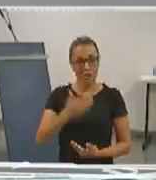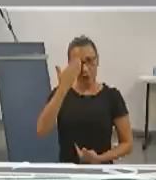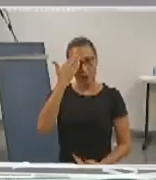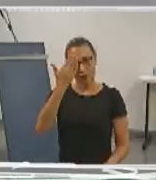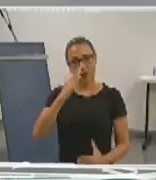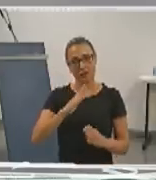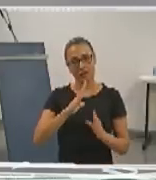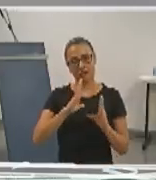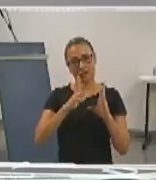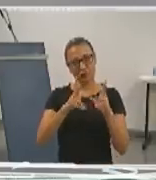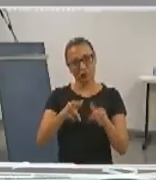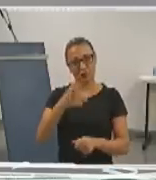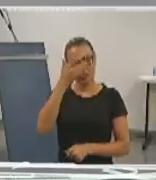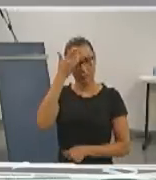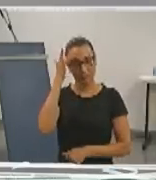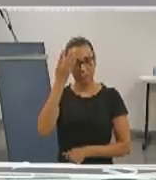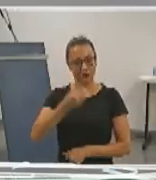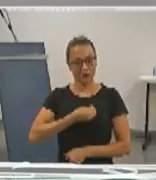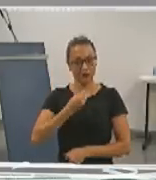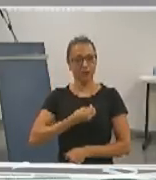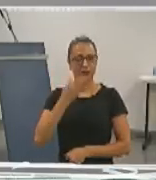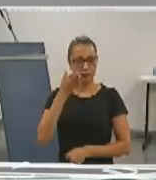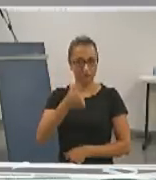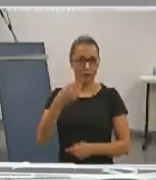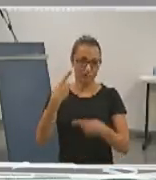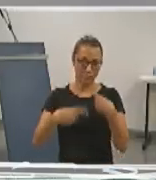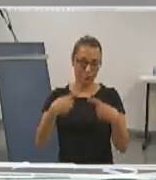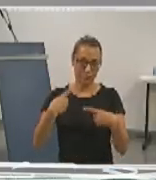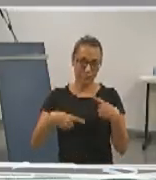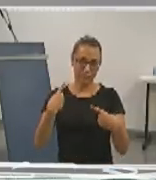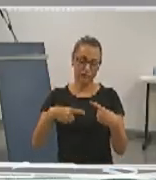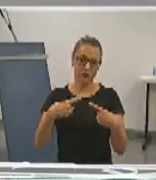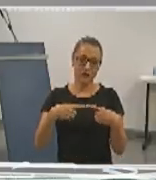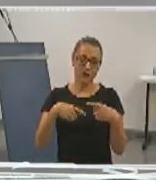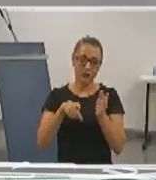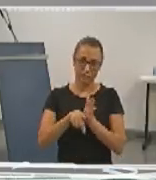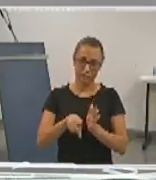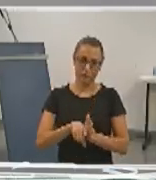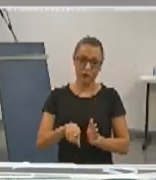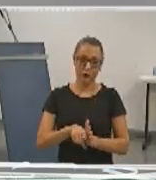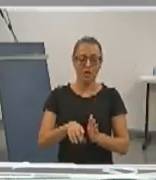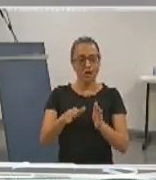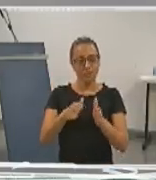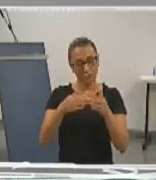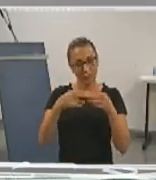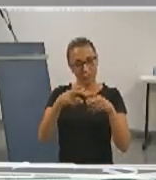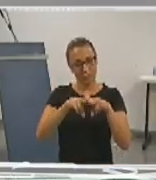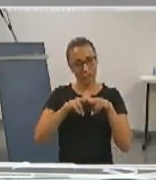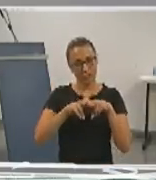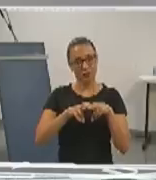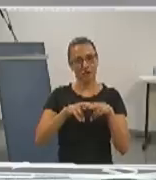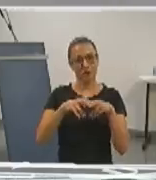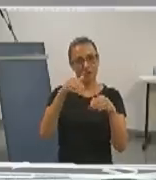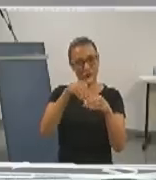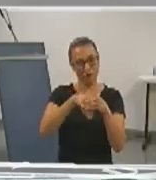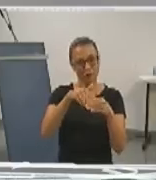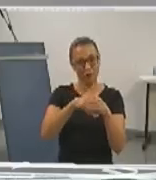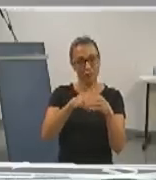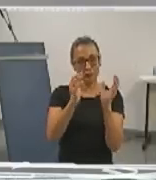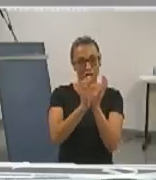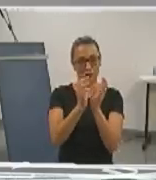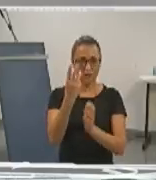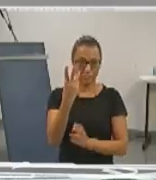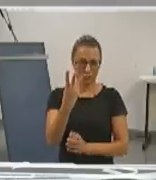pessoas por participarem nesse debate e por isso que pedimos seu voto na chapa 3, consolidar para